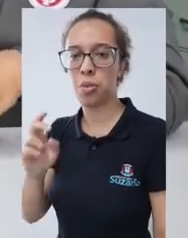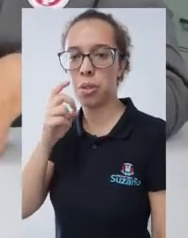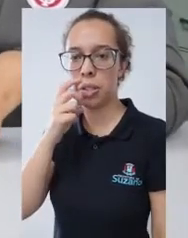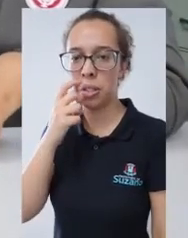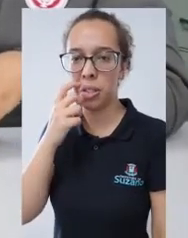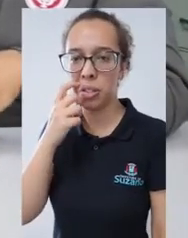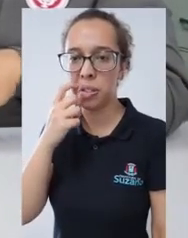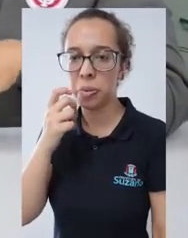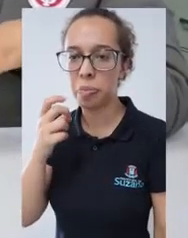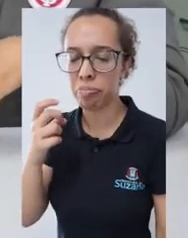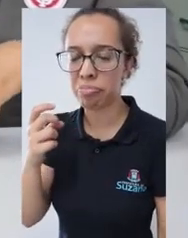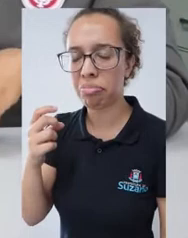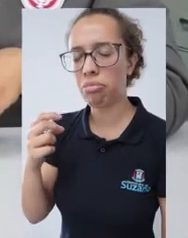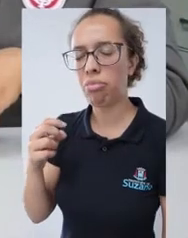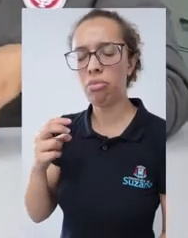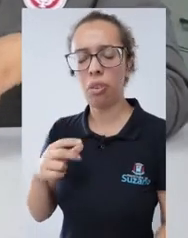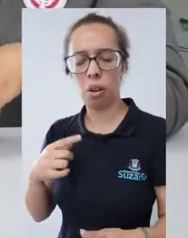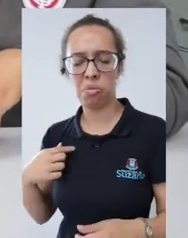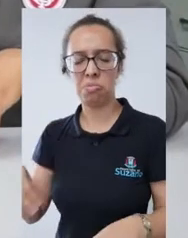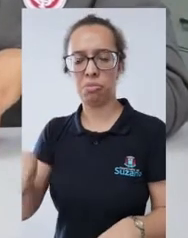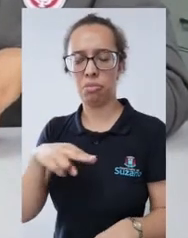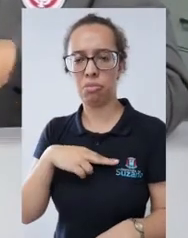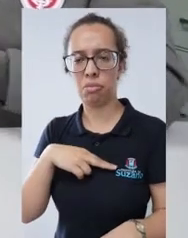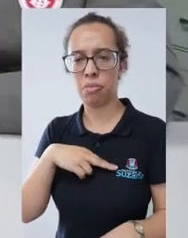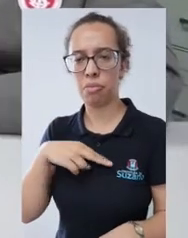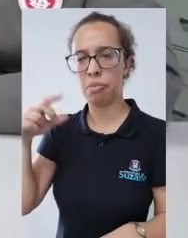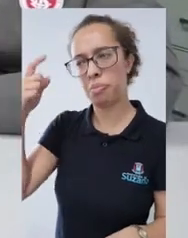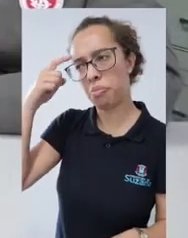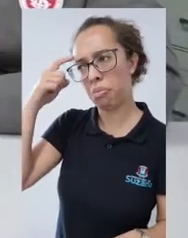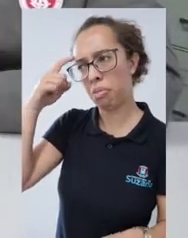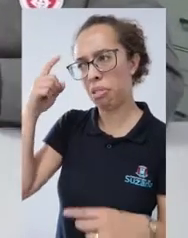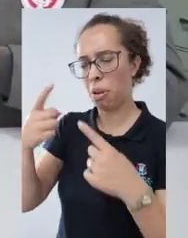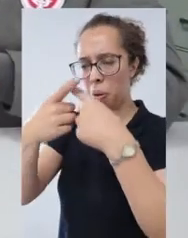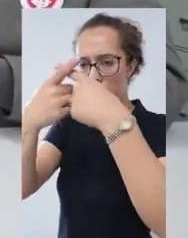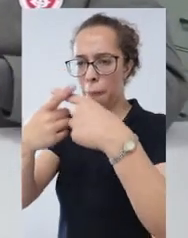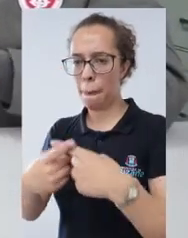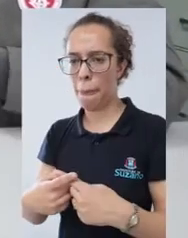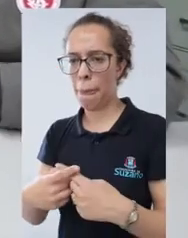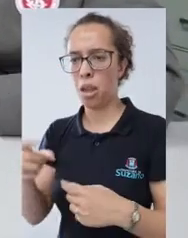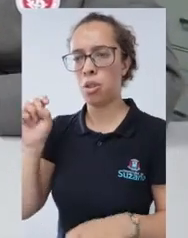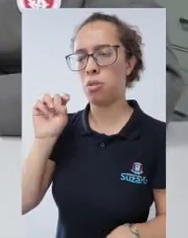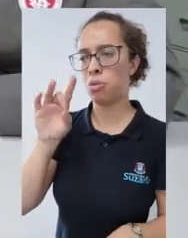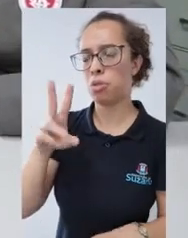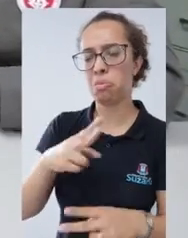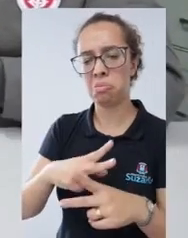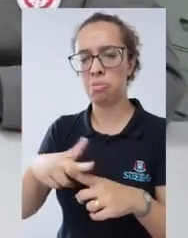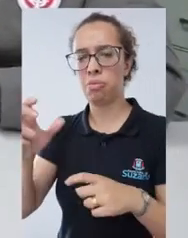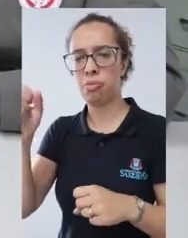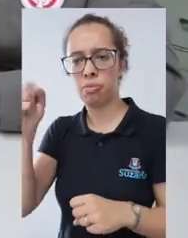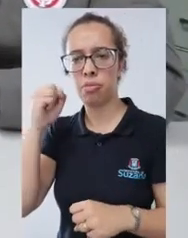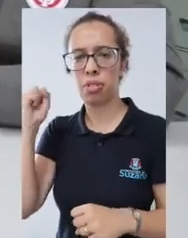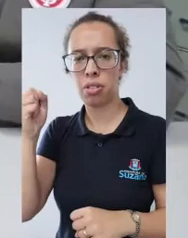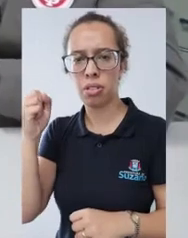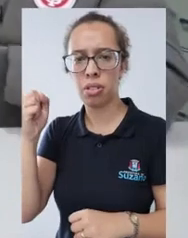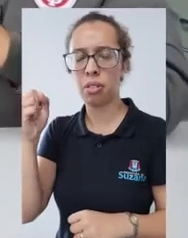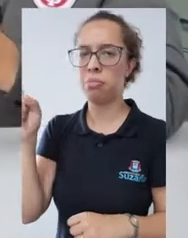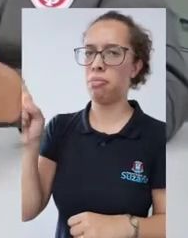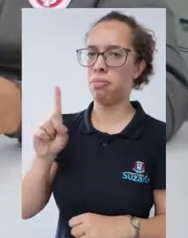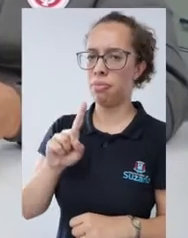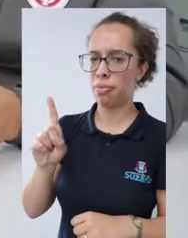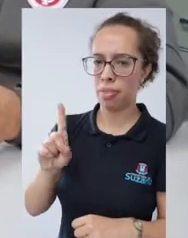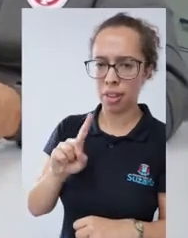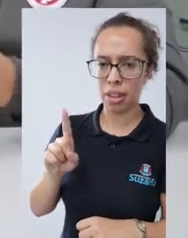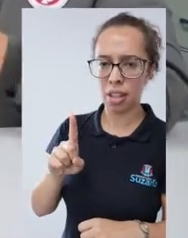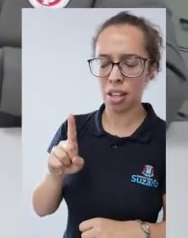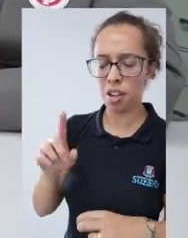90%, vamos dizer assim, com pessoas da nossa cidade, vamos competir. Enfim, tentar fazer o melhor. Mas nós não vamos pelo